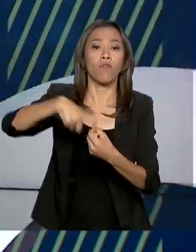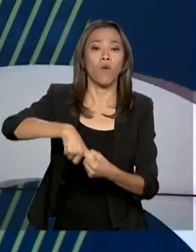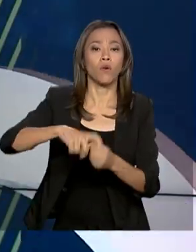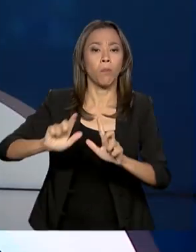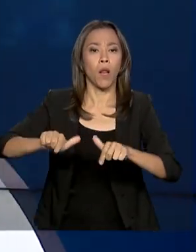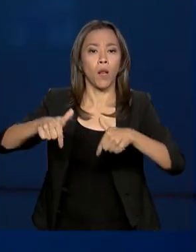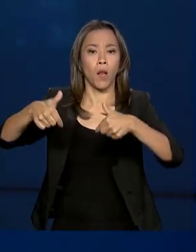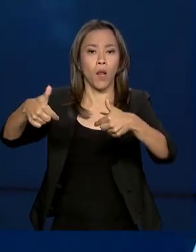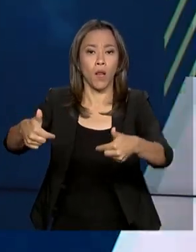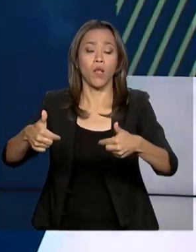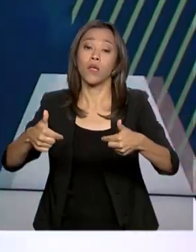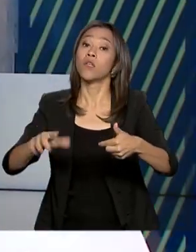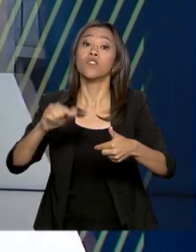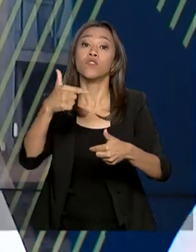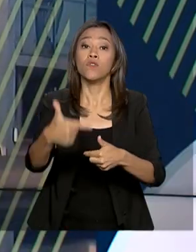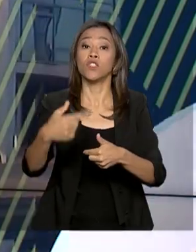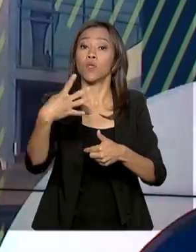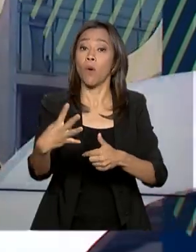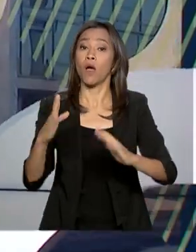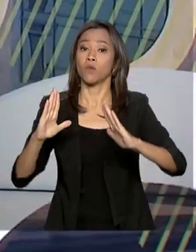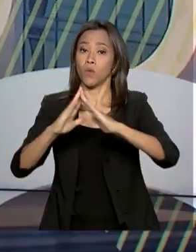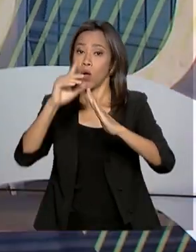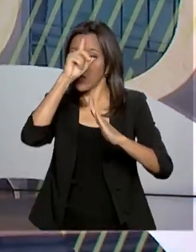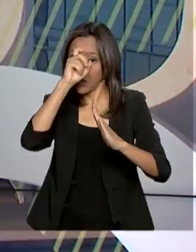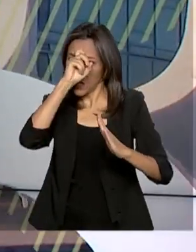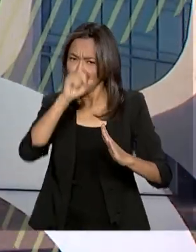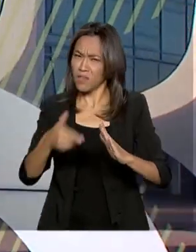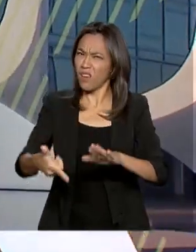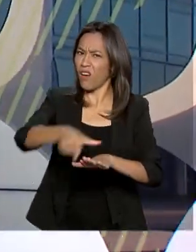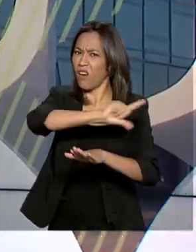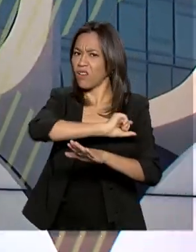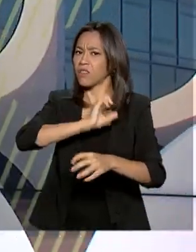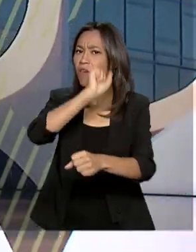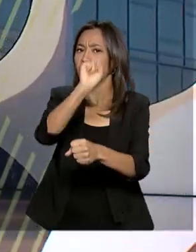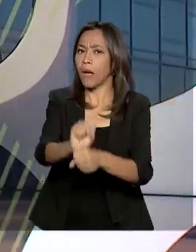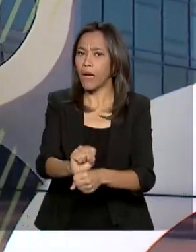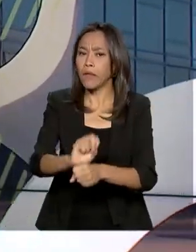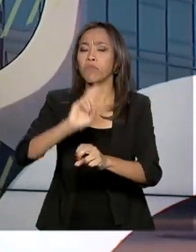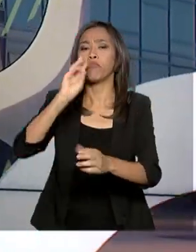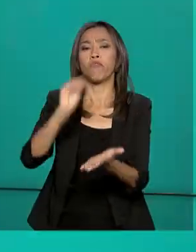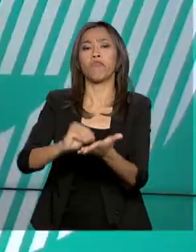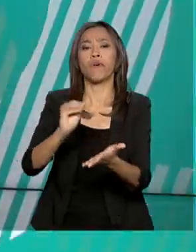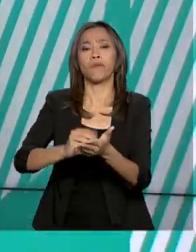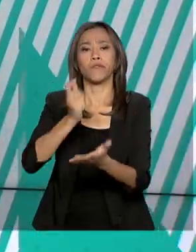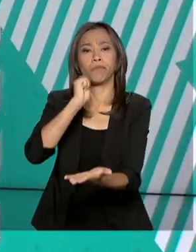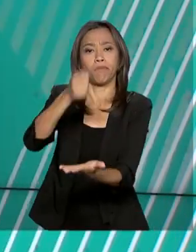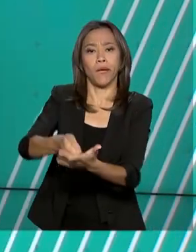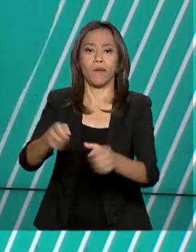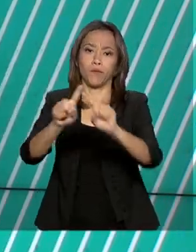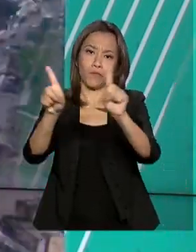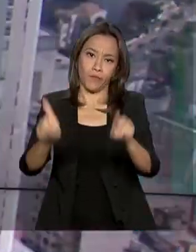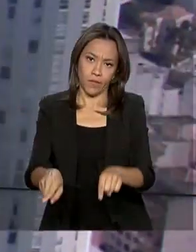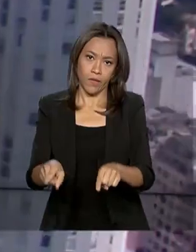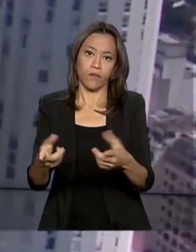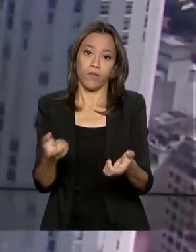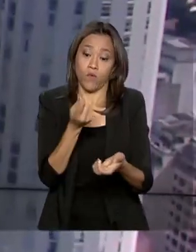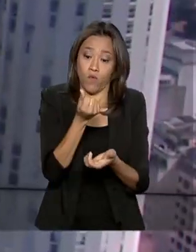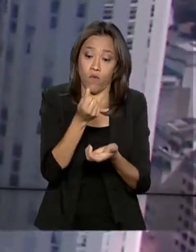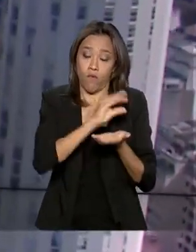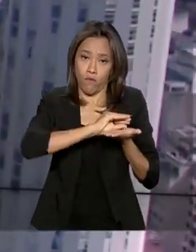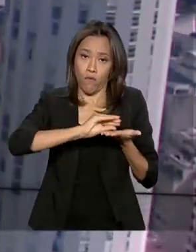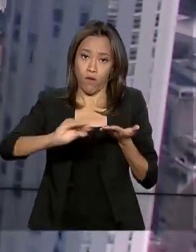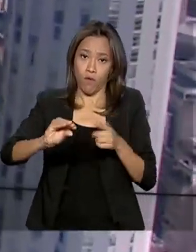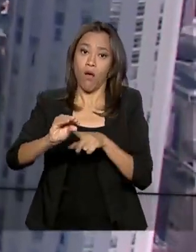de 24 unidades de saúde que estavam paralisadas por falta de pagamento dos funcionários. A quantia será